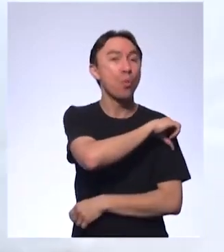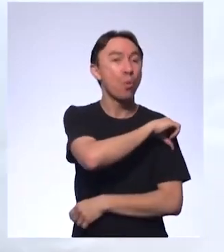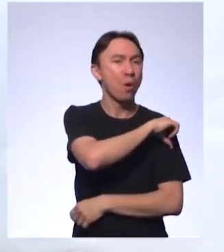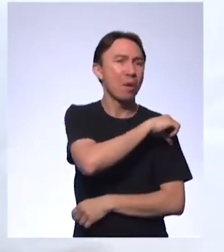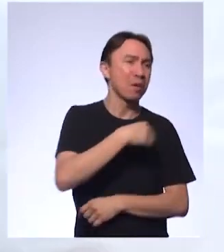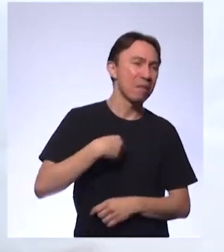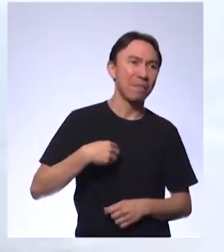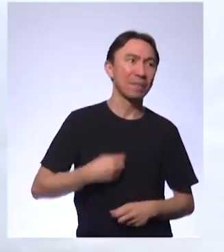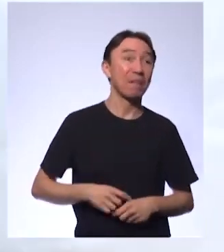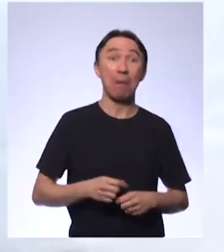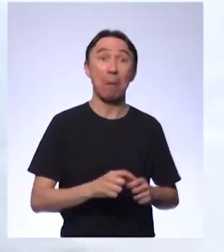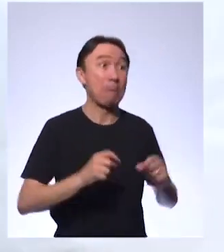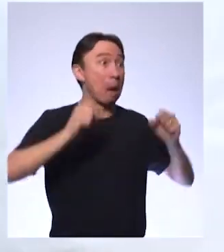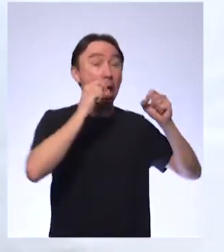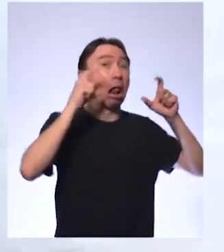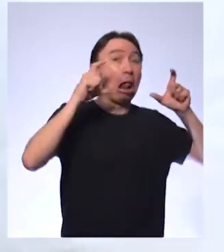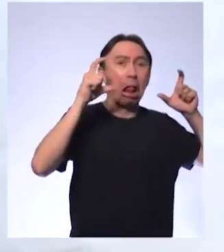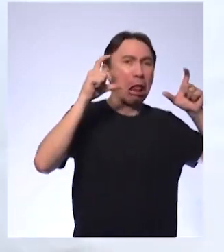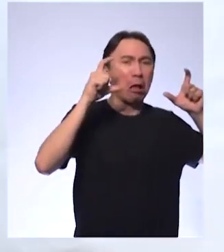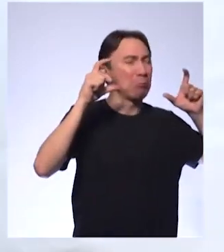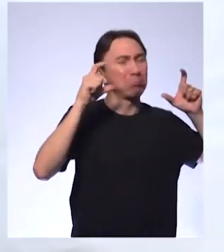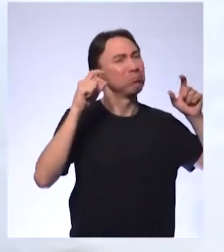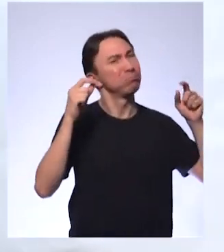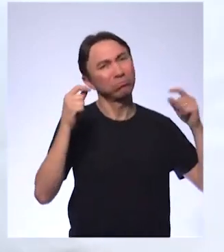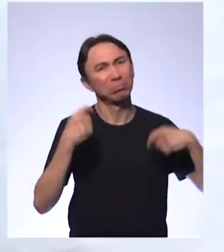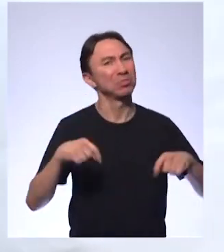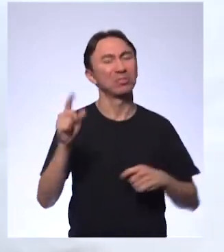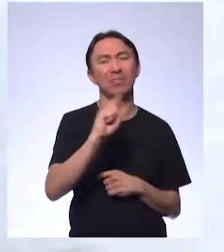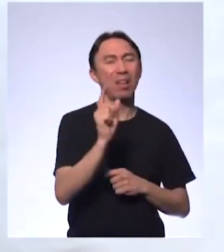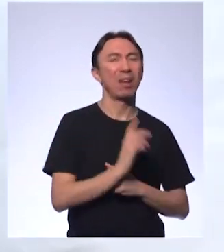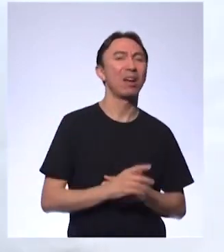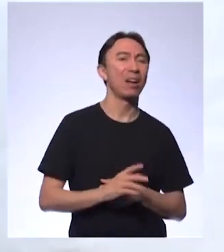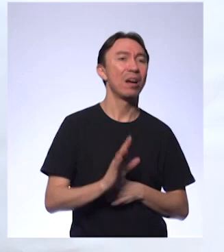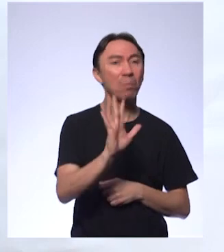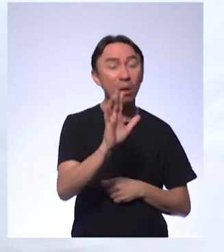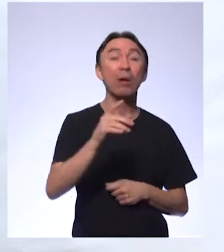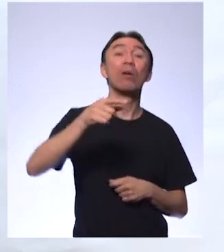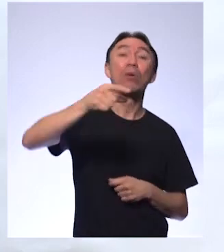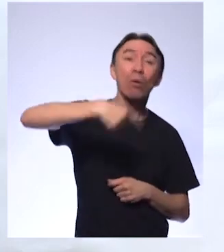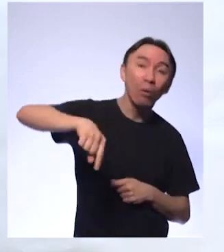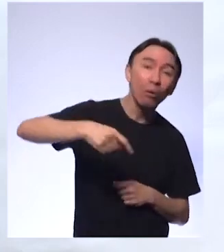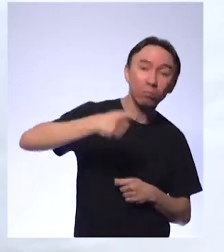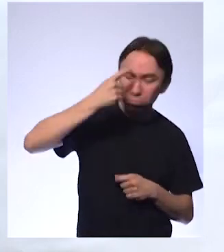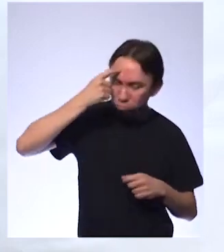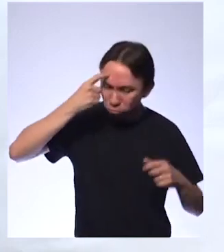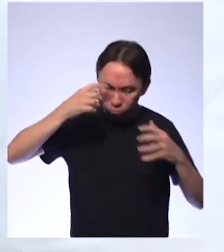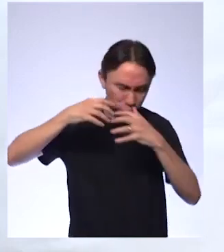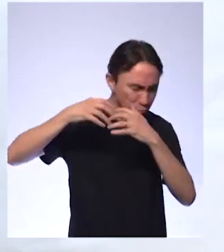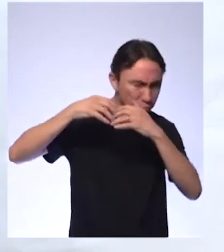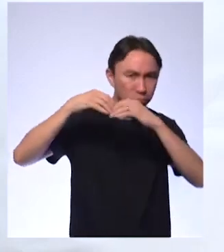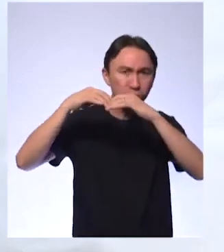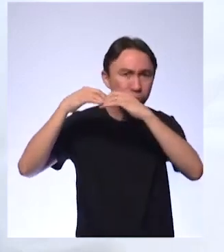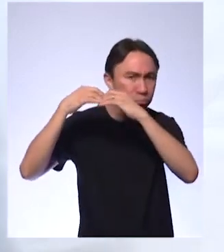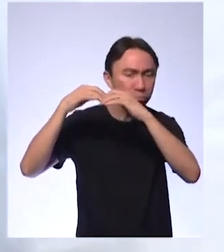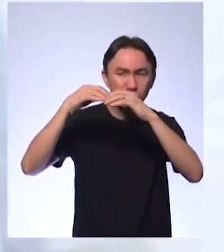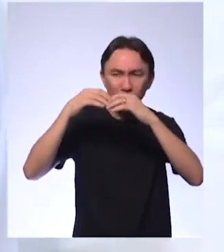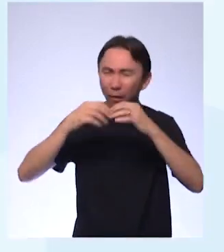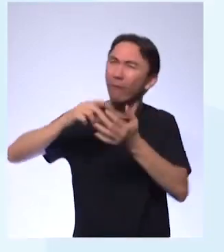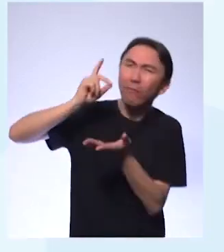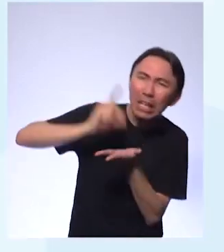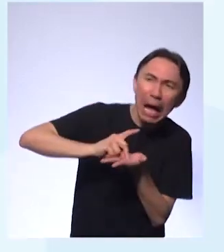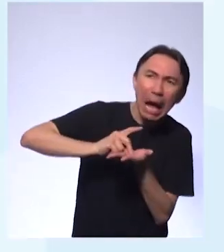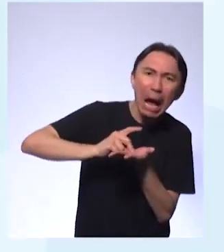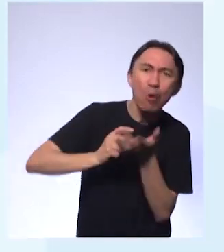gente não precisa disso mas a gente precisa refletir até onde isso é verdade até onde não é e o que a gente